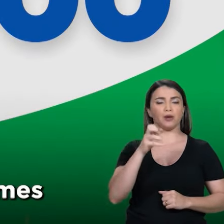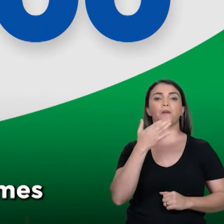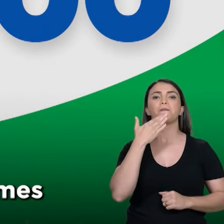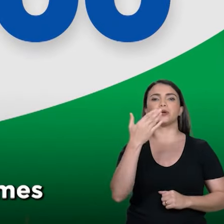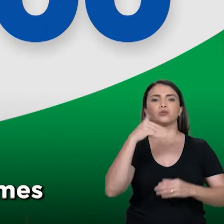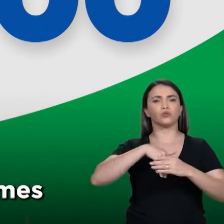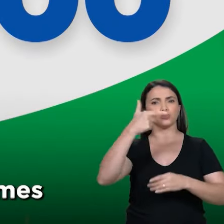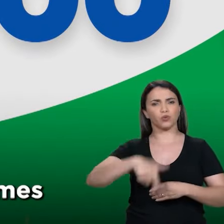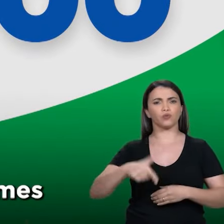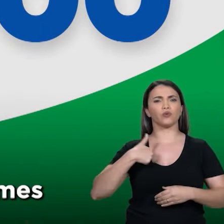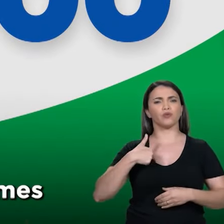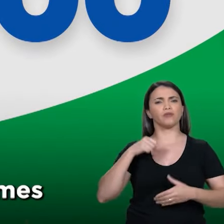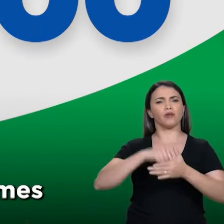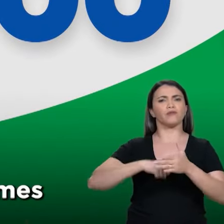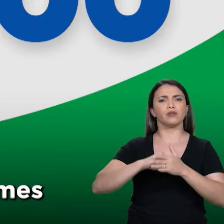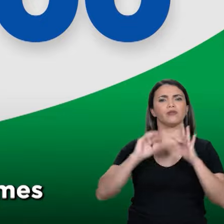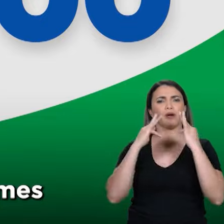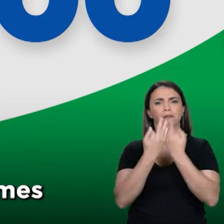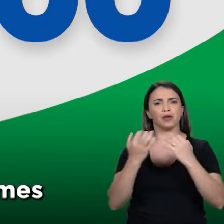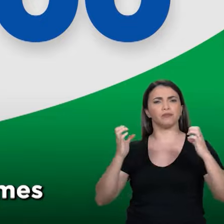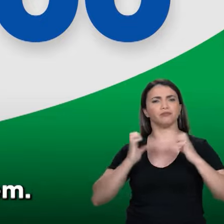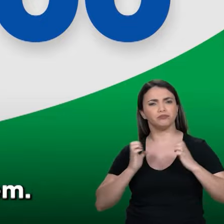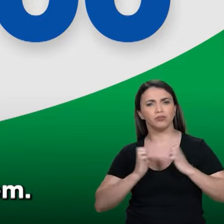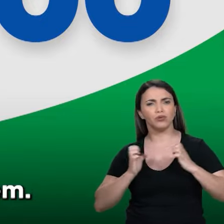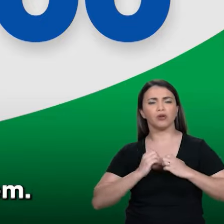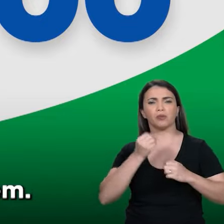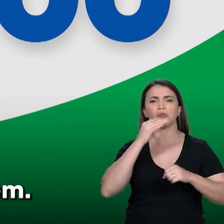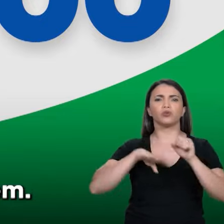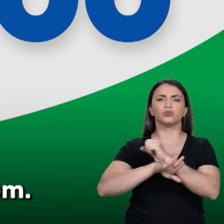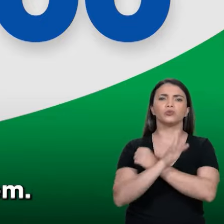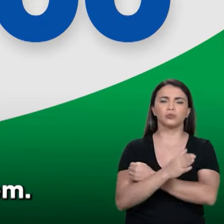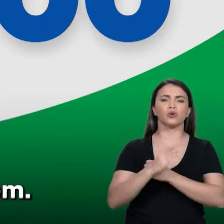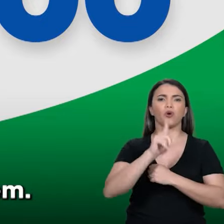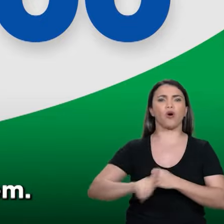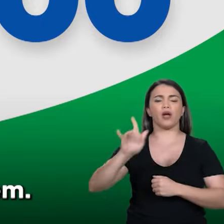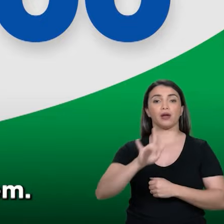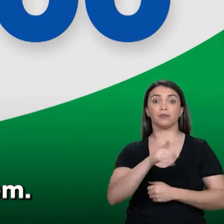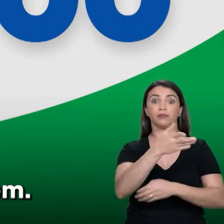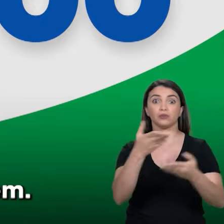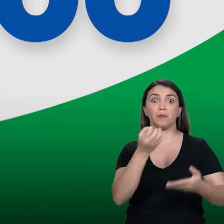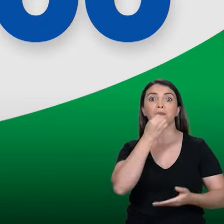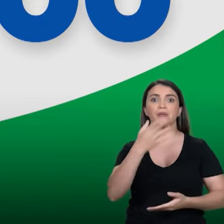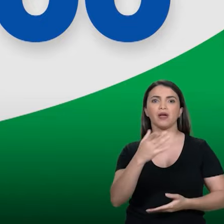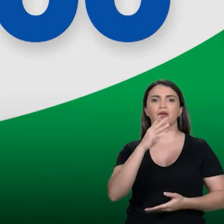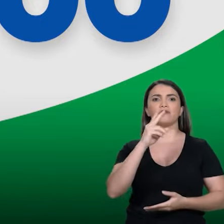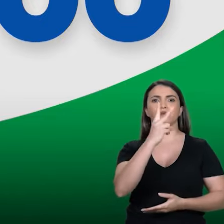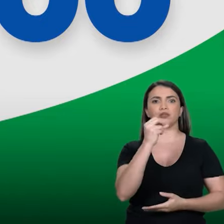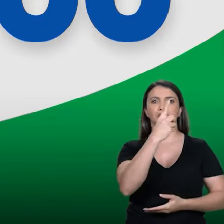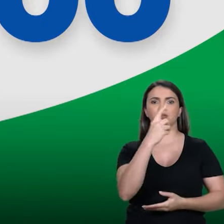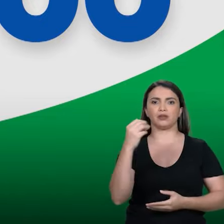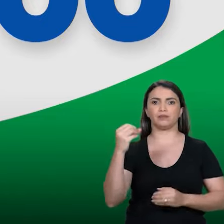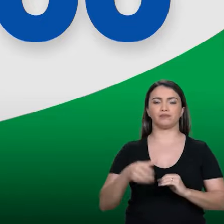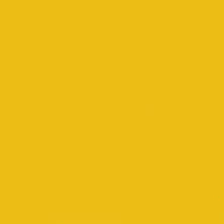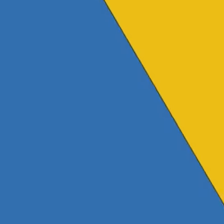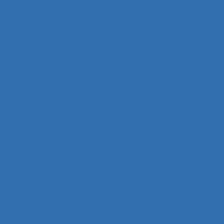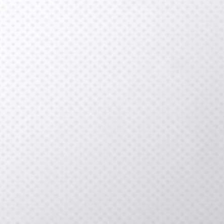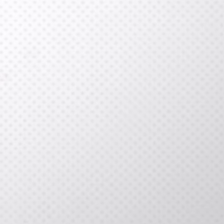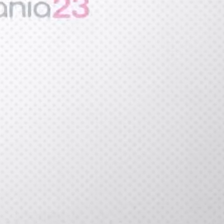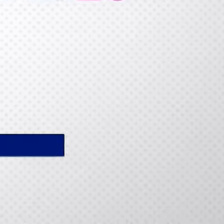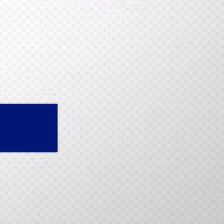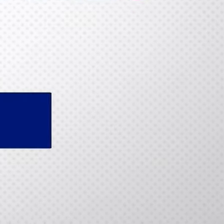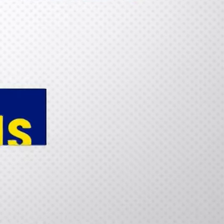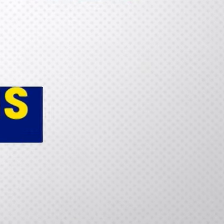seu voto. Defendo a família, a moral, os bons costumes. É por Goiás, é por você, para o nosso bem. Henrique César, 20 e 100.